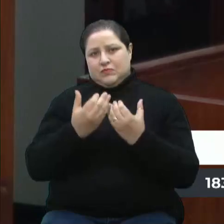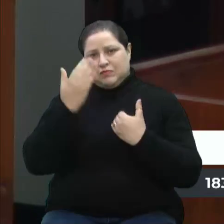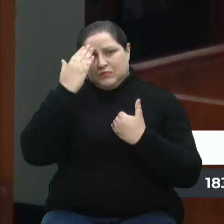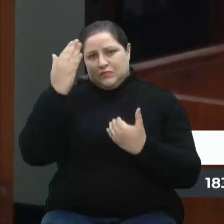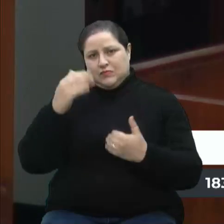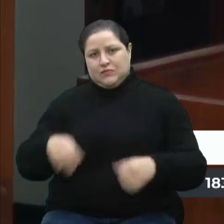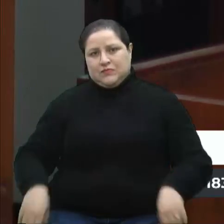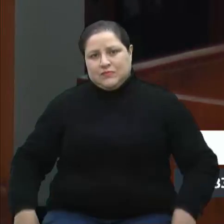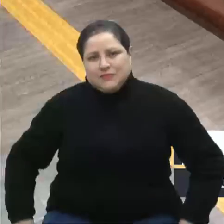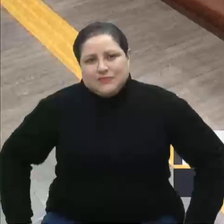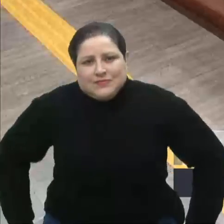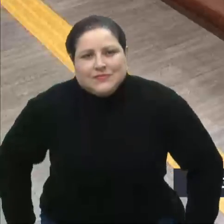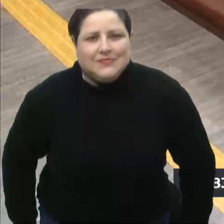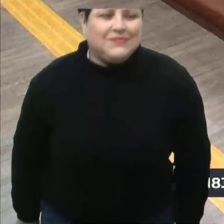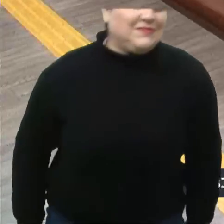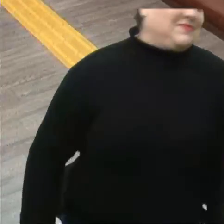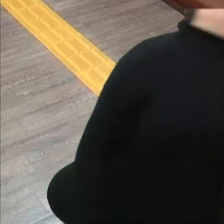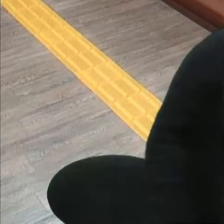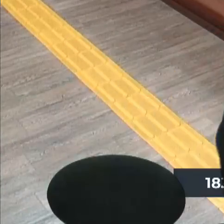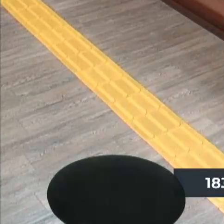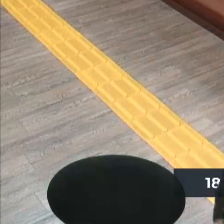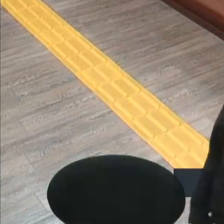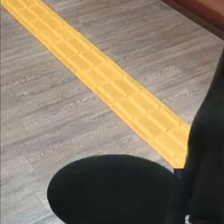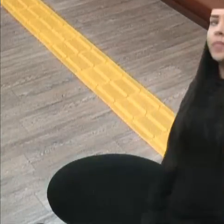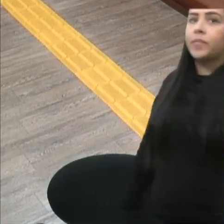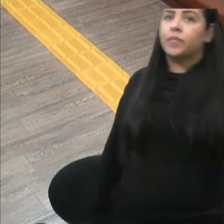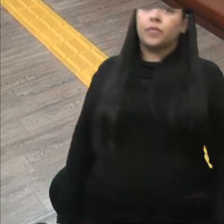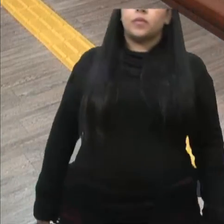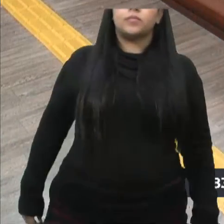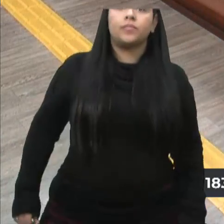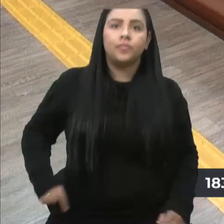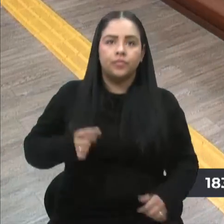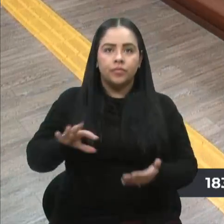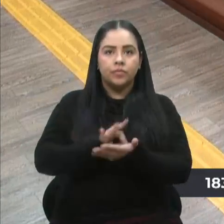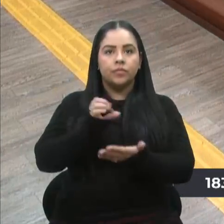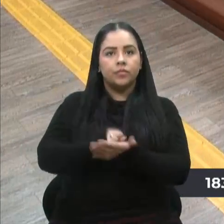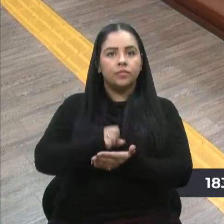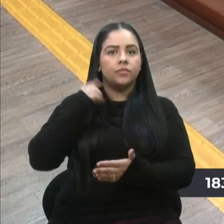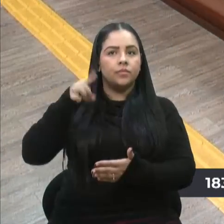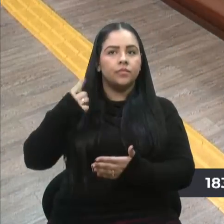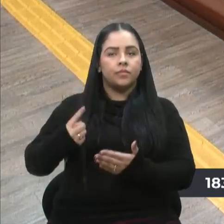Obrigada, vereadora Marisol. Próxima vereadora é essa vereadora, que passa a presidência para a vereadora Tatiane Friis.